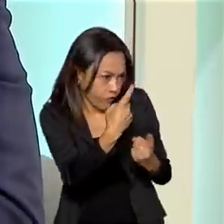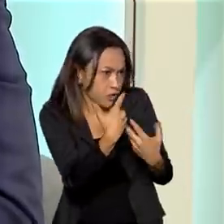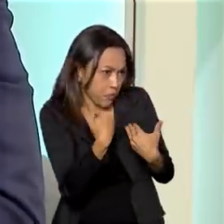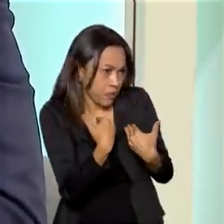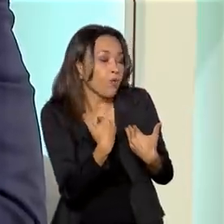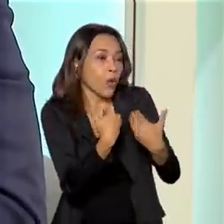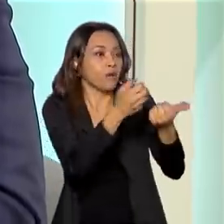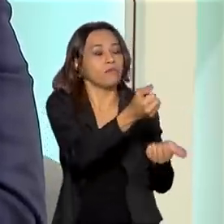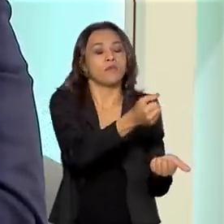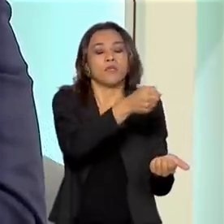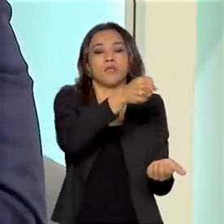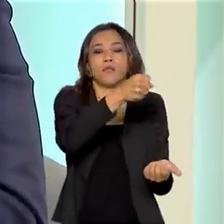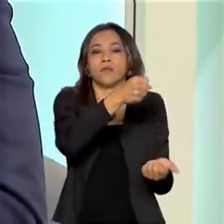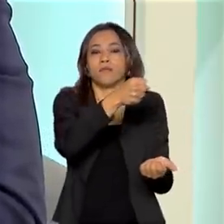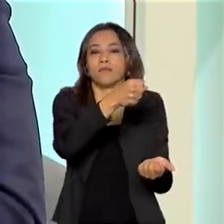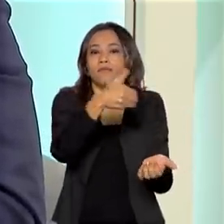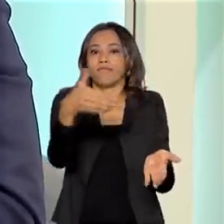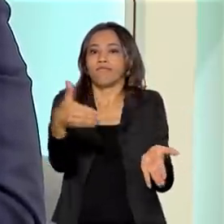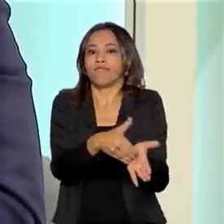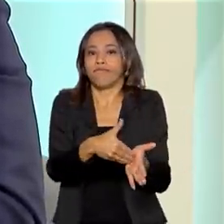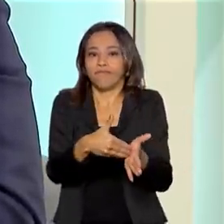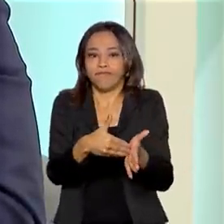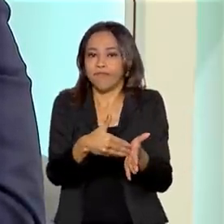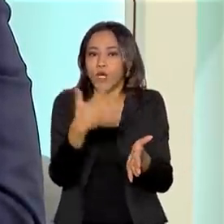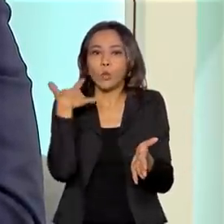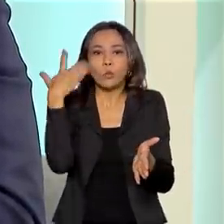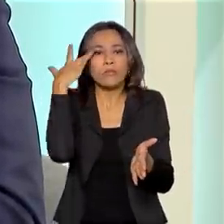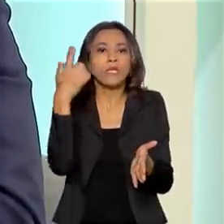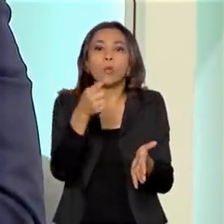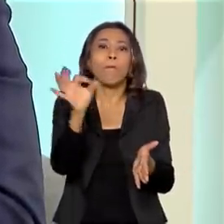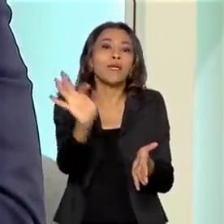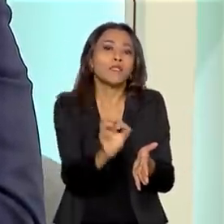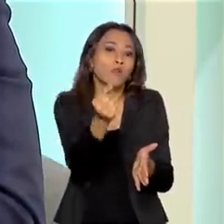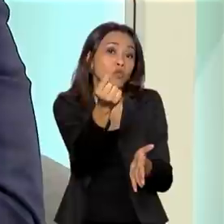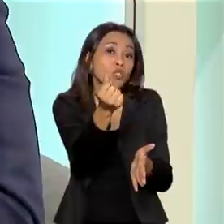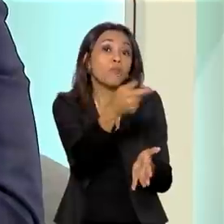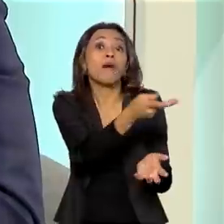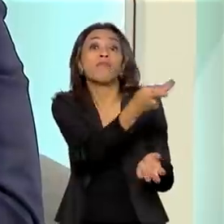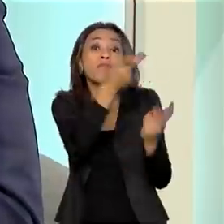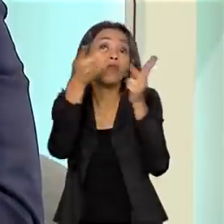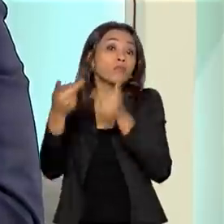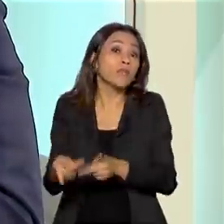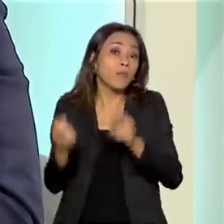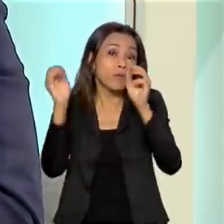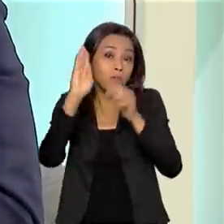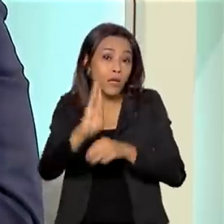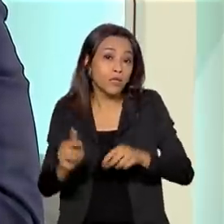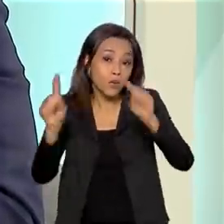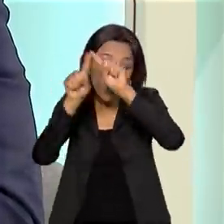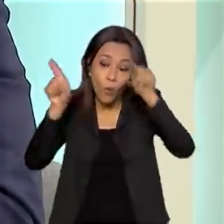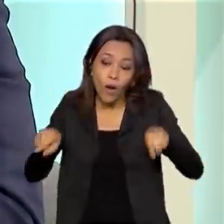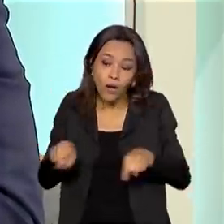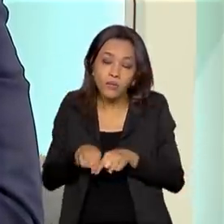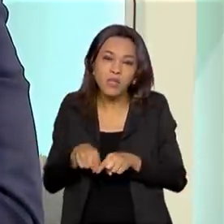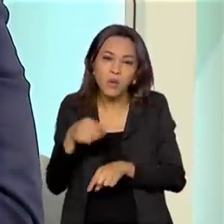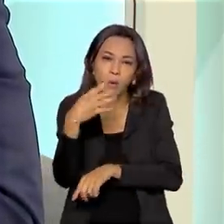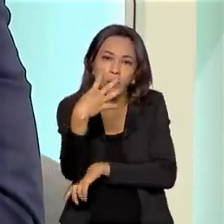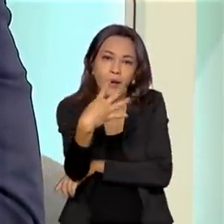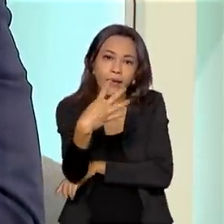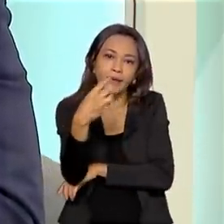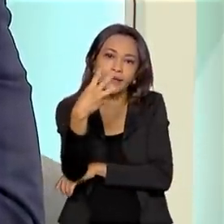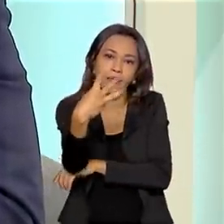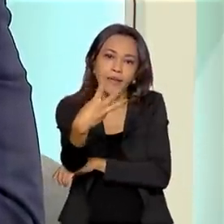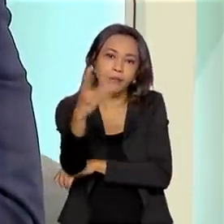vai esbarrar, eu não sei o percentual exato, mas é algo em torno dos 43% de imposto de